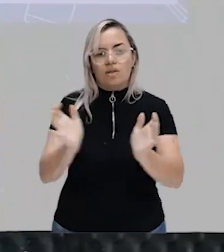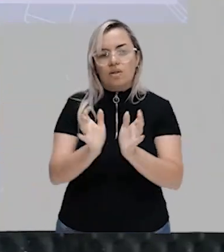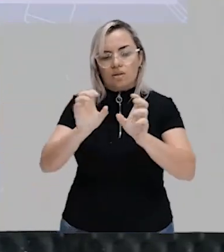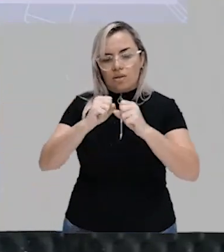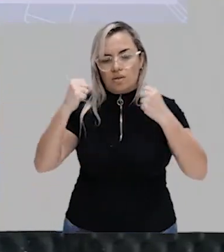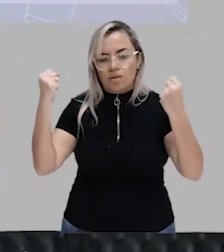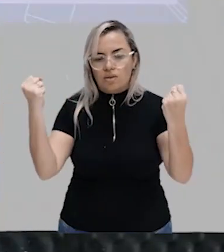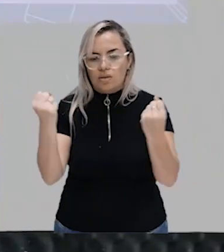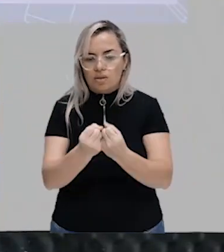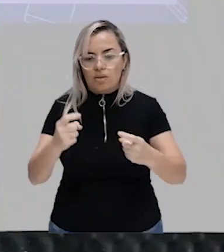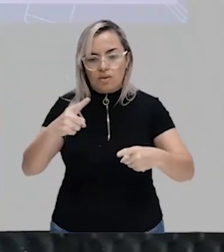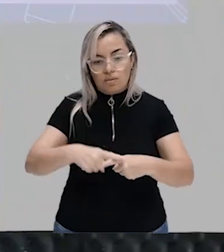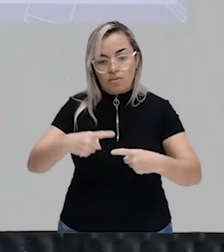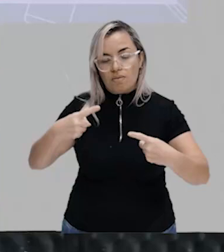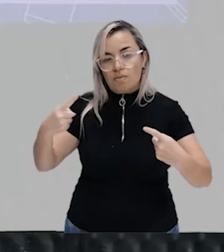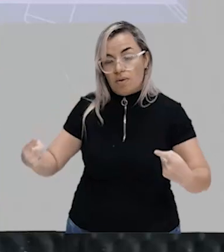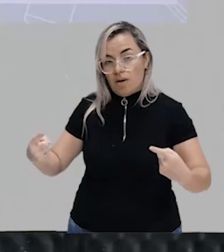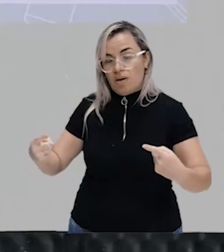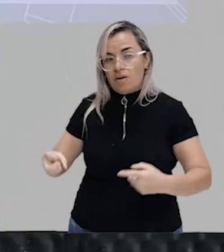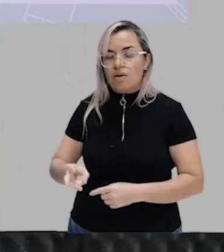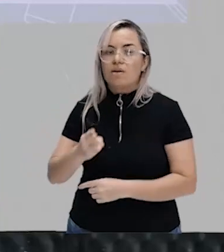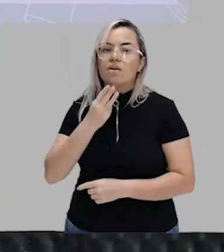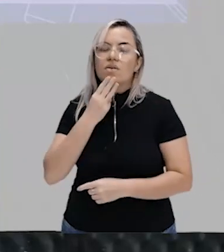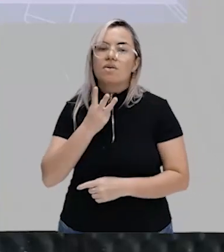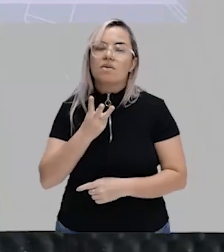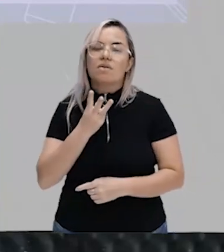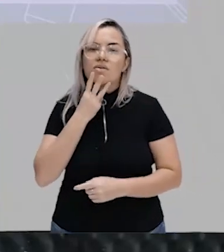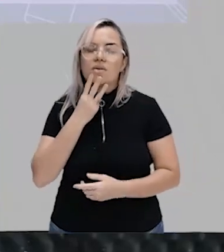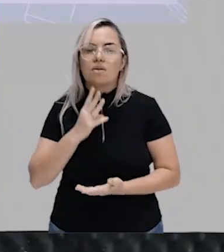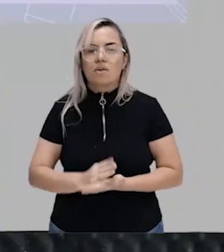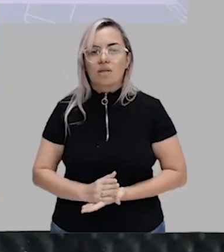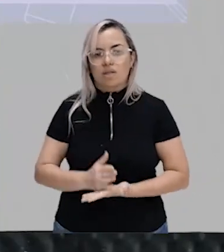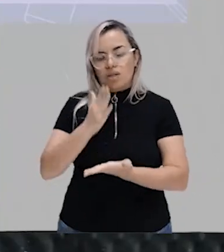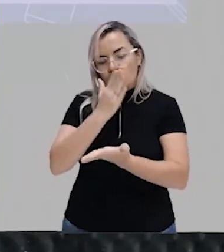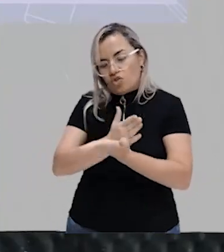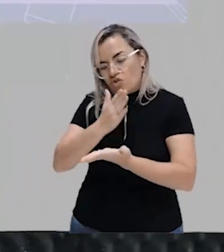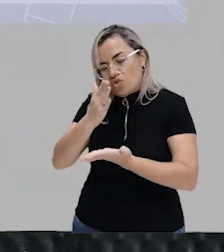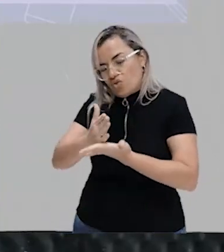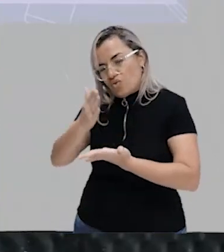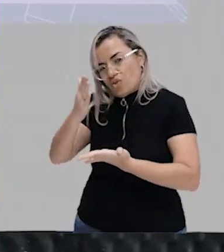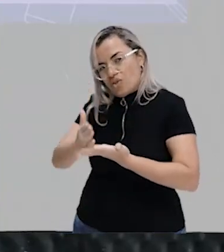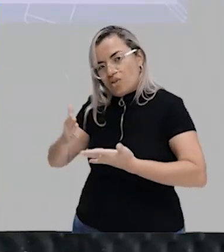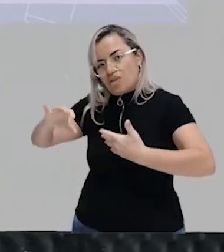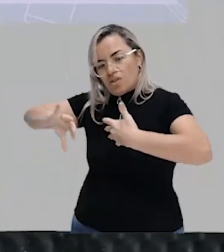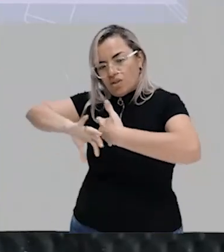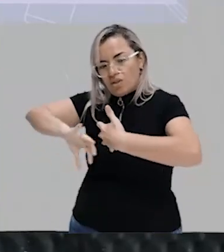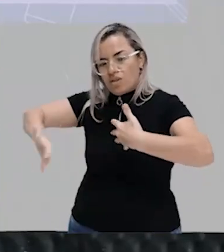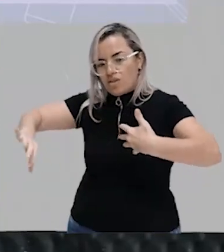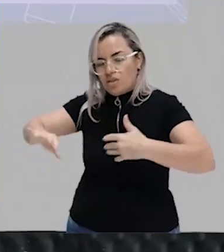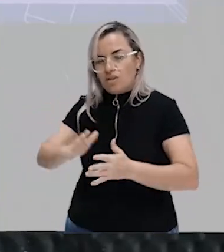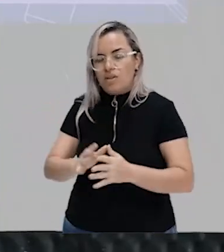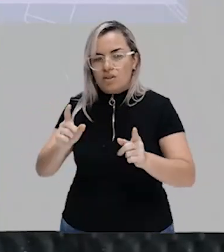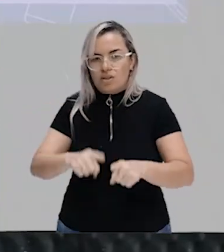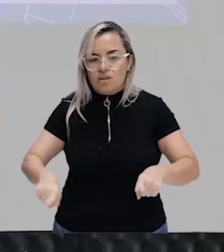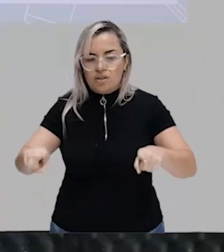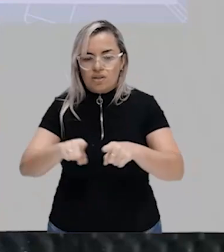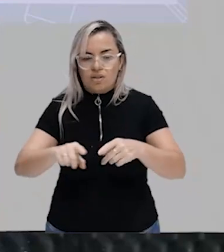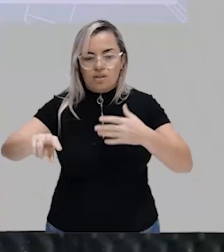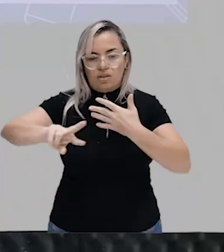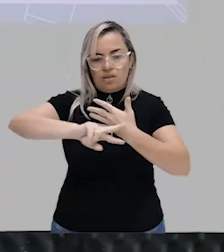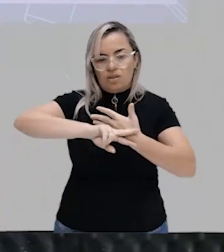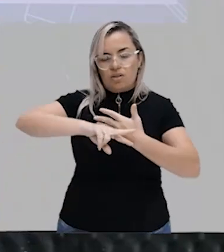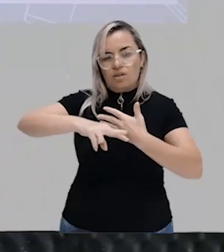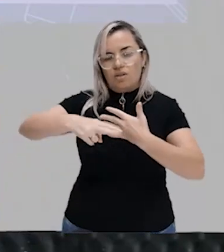Mas segundo Weber essa estratificação ela também é consequência ela é decorrência